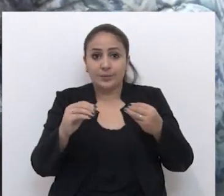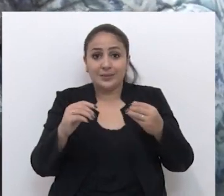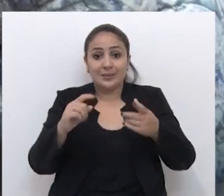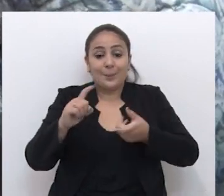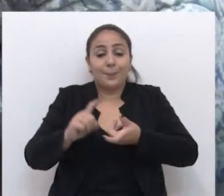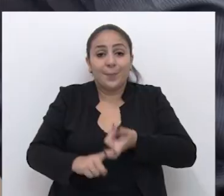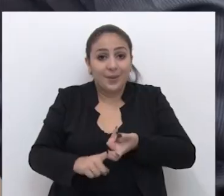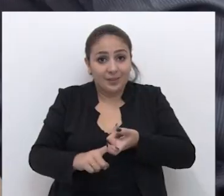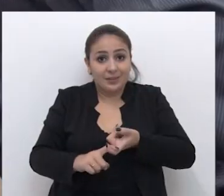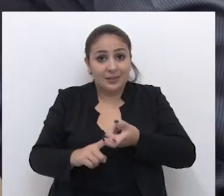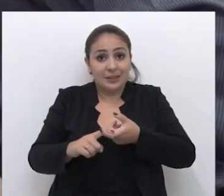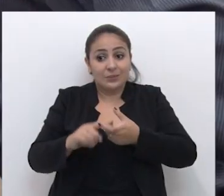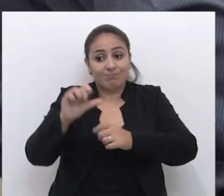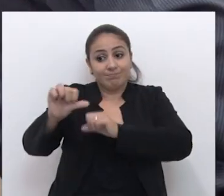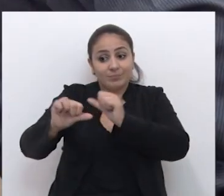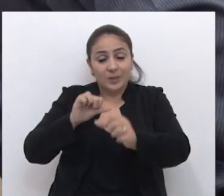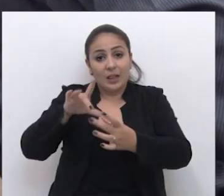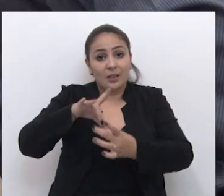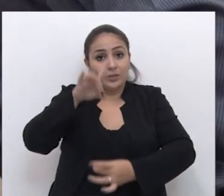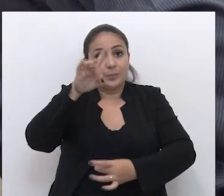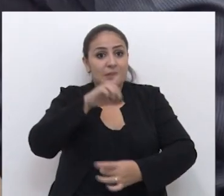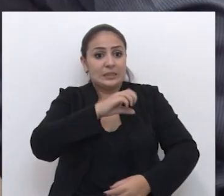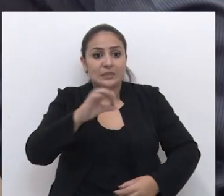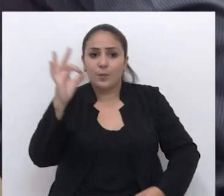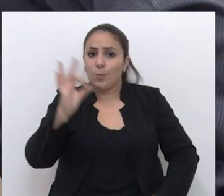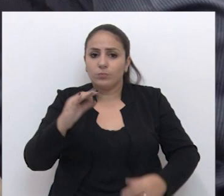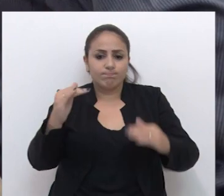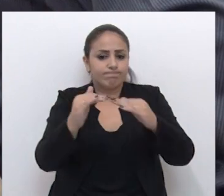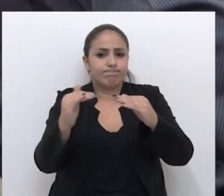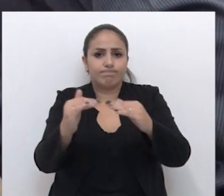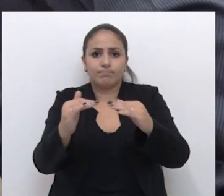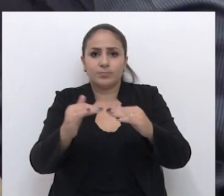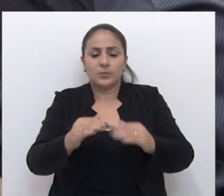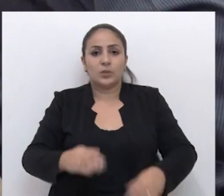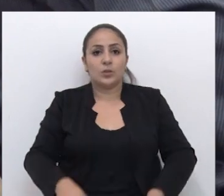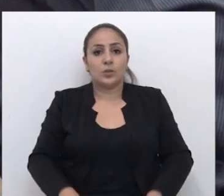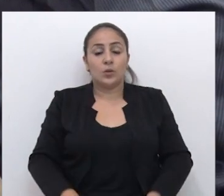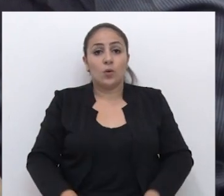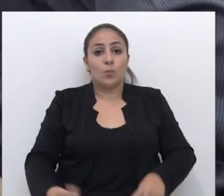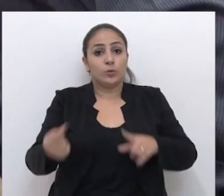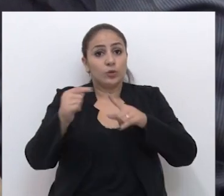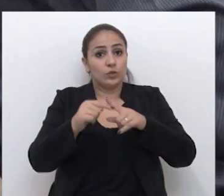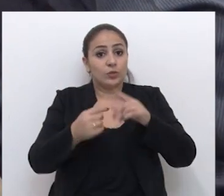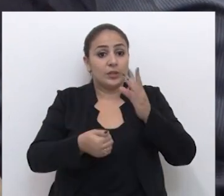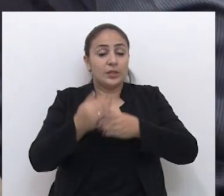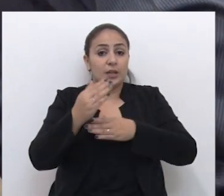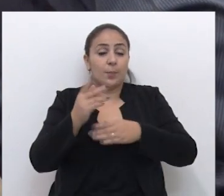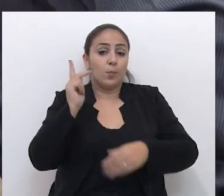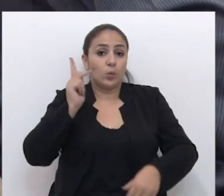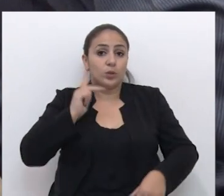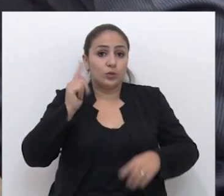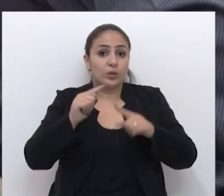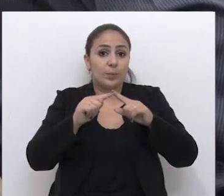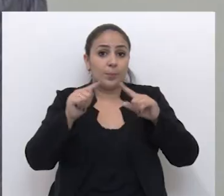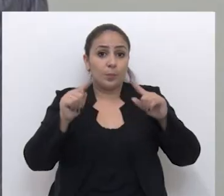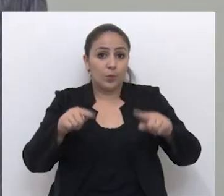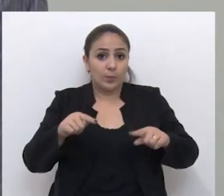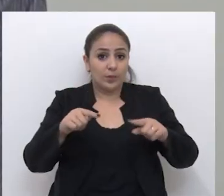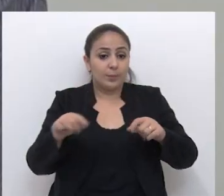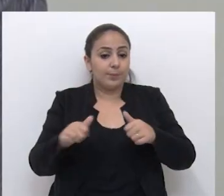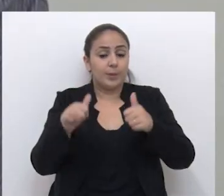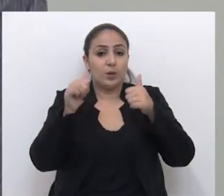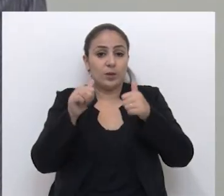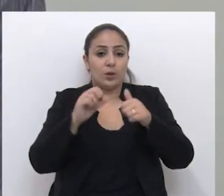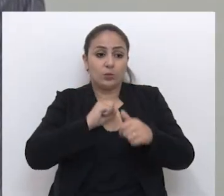compatível. O instituto, juntamente com a sociedade civil, terá a missão de promover políticas públicas para